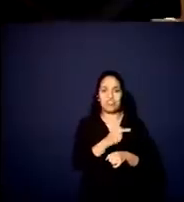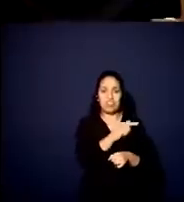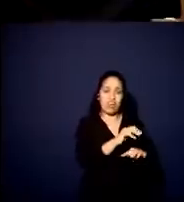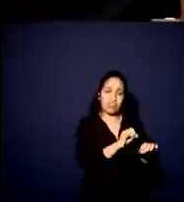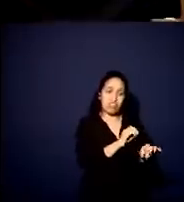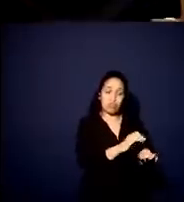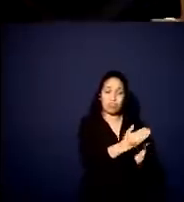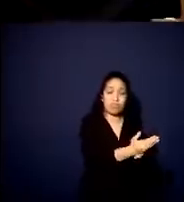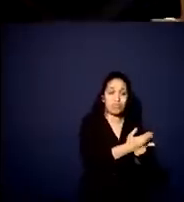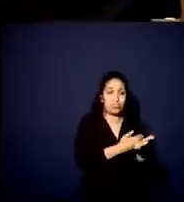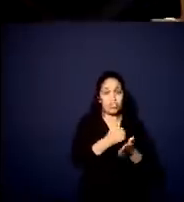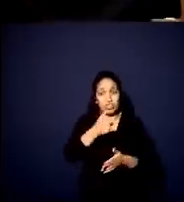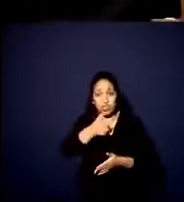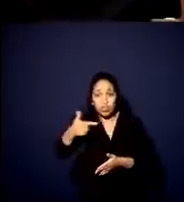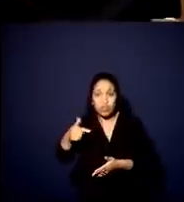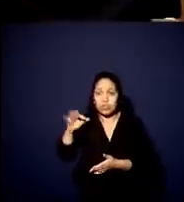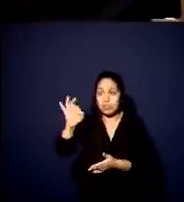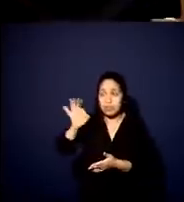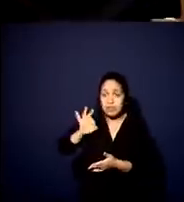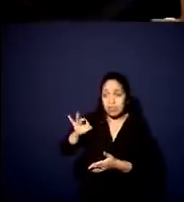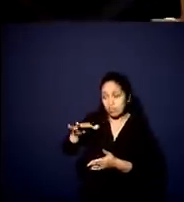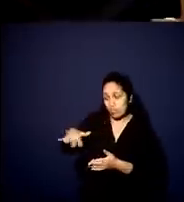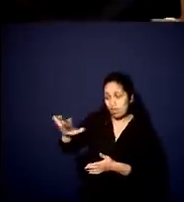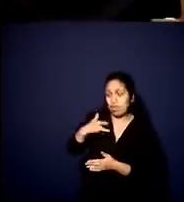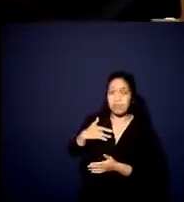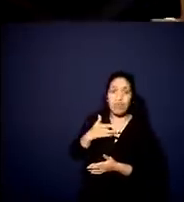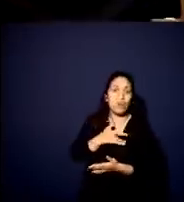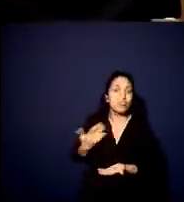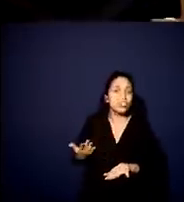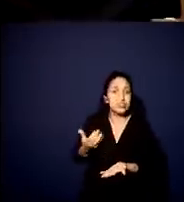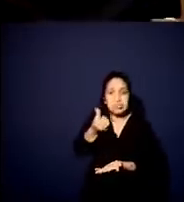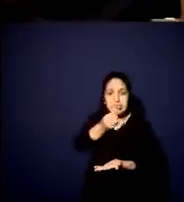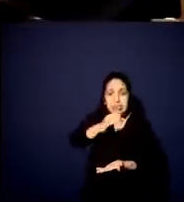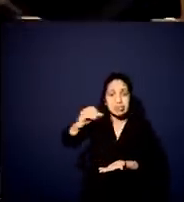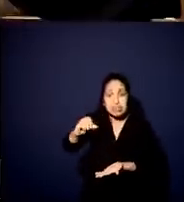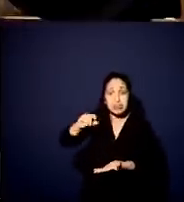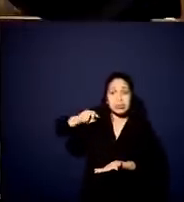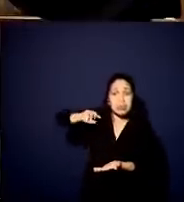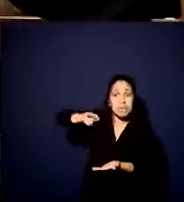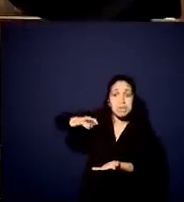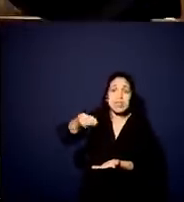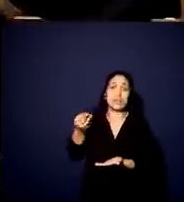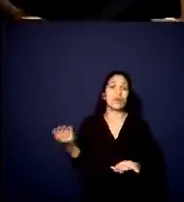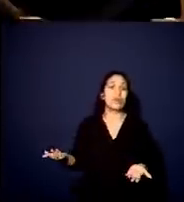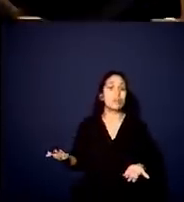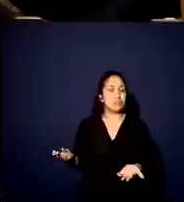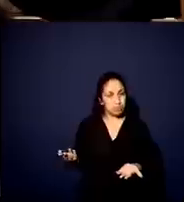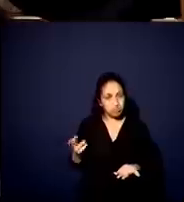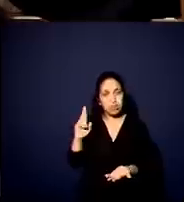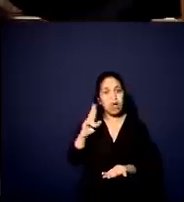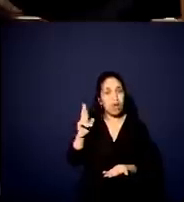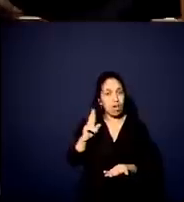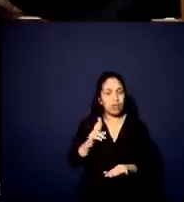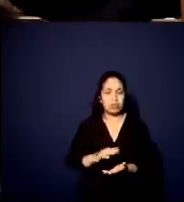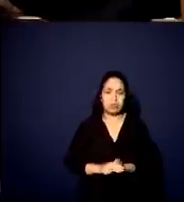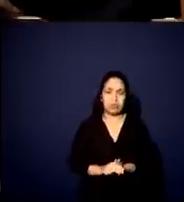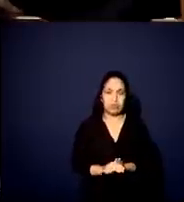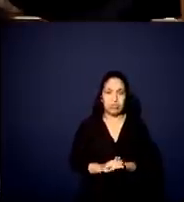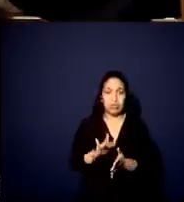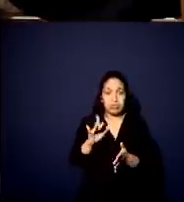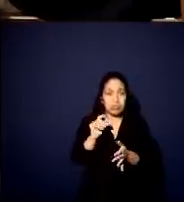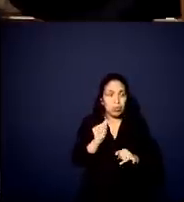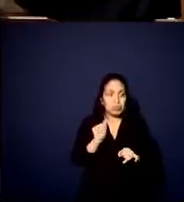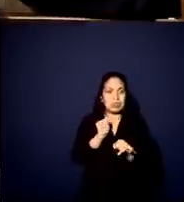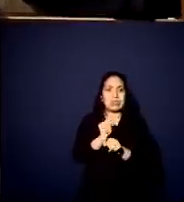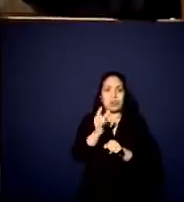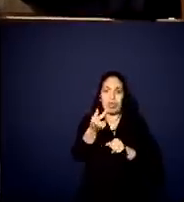é da saúde. Eu estou falando aqui também da ordem de 600 milhões de reais na saúde do estado. Então, estou restringindo